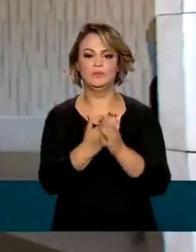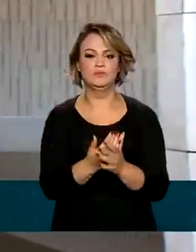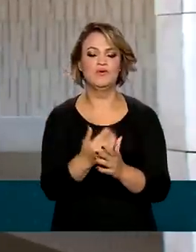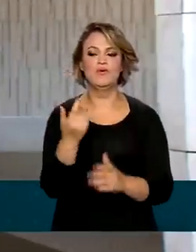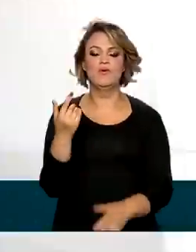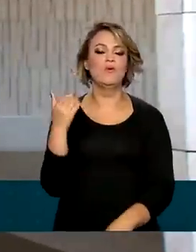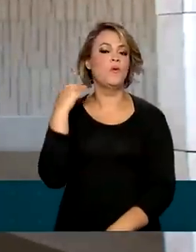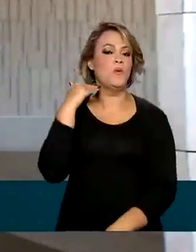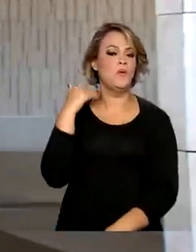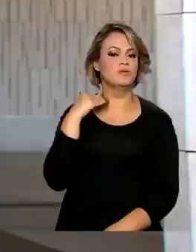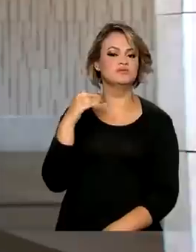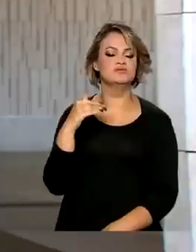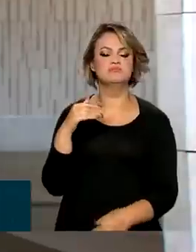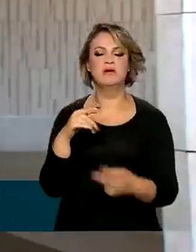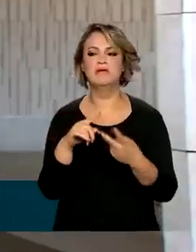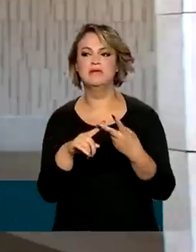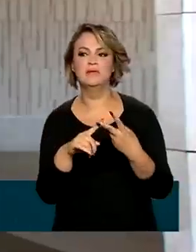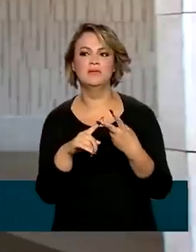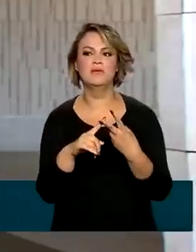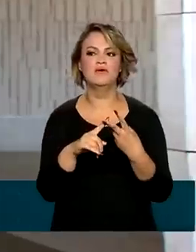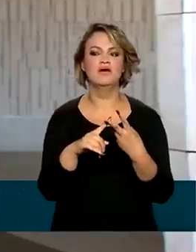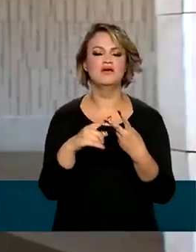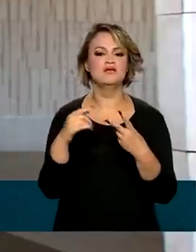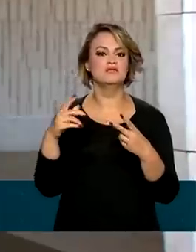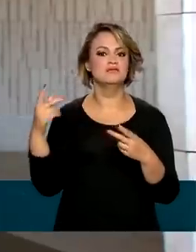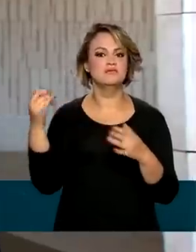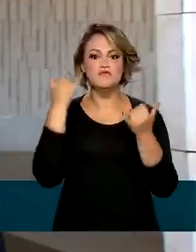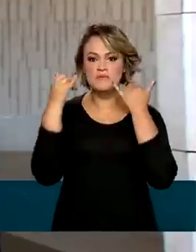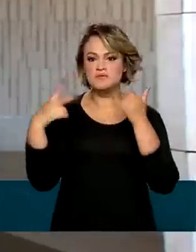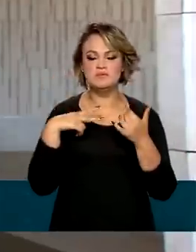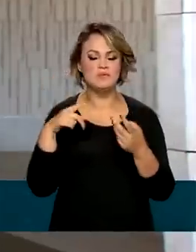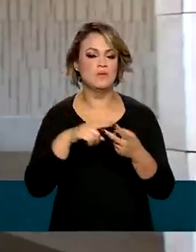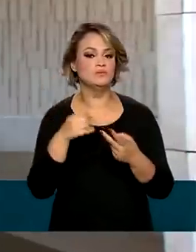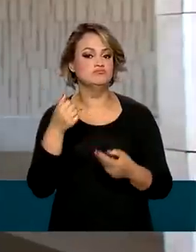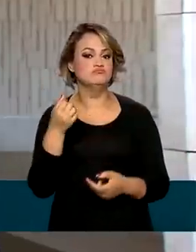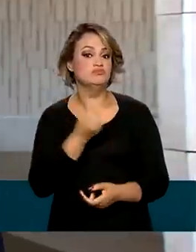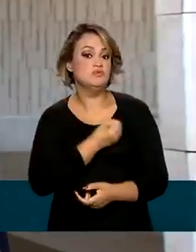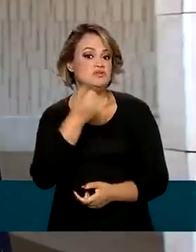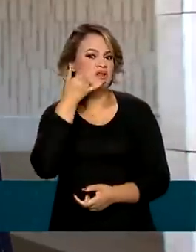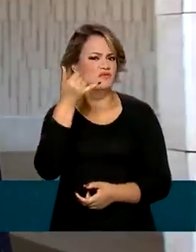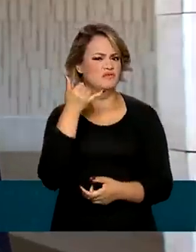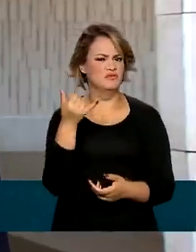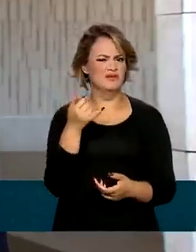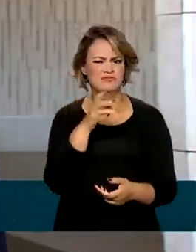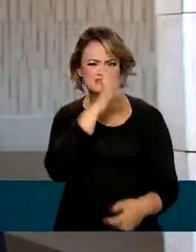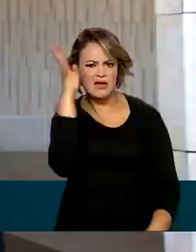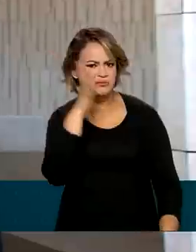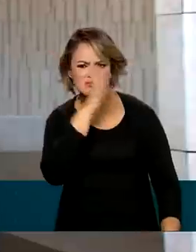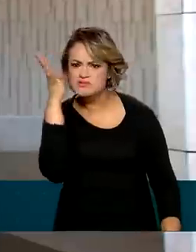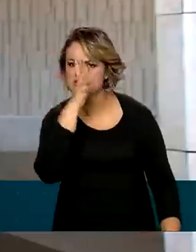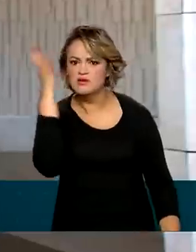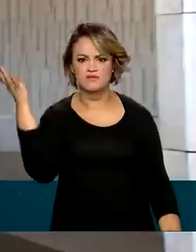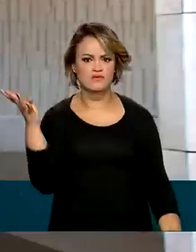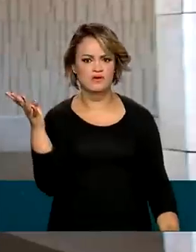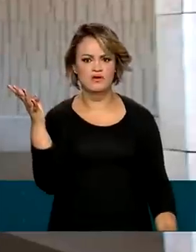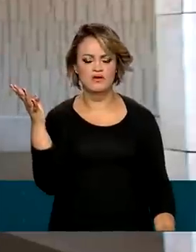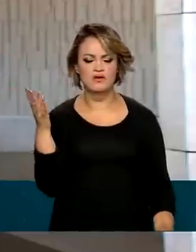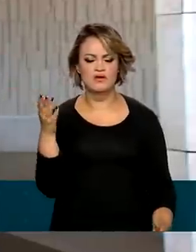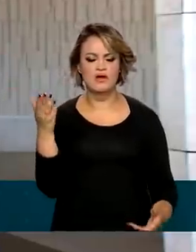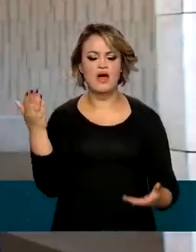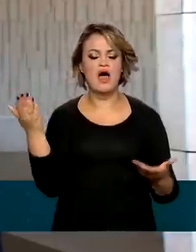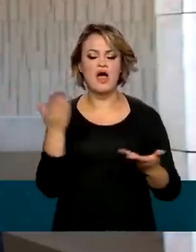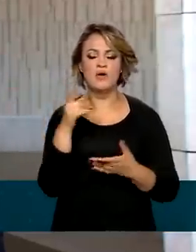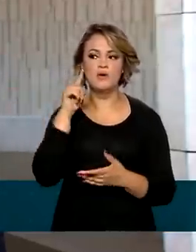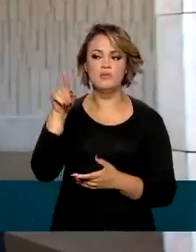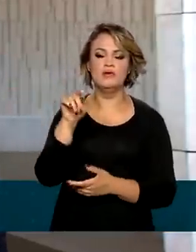bancária, número das contas, celular. É muito abusivo. Eu agora estou colocando no